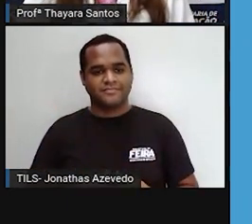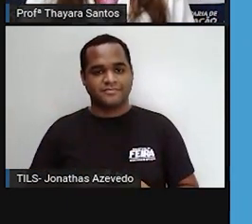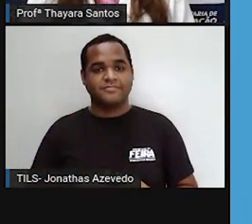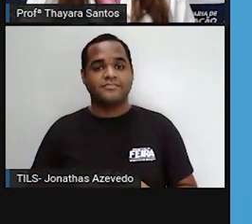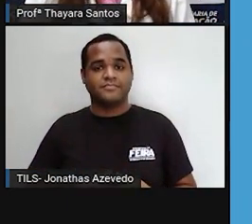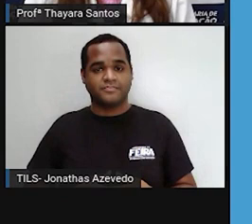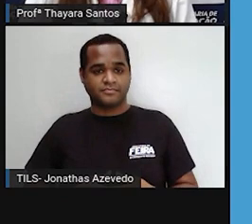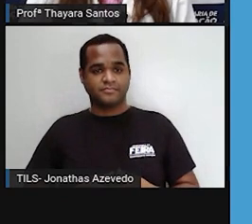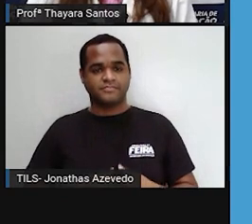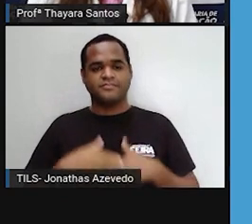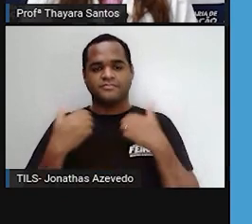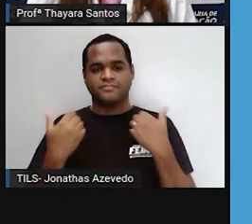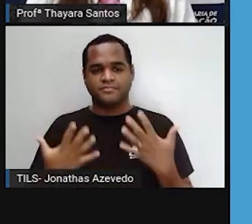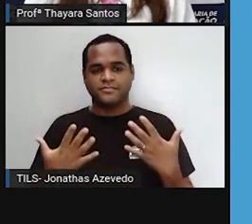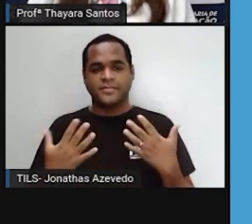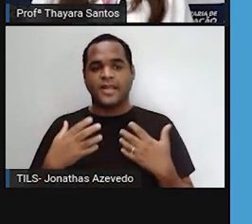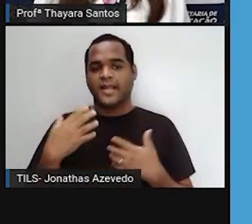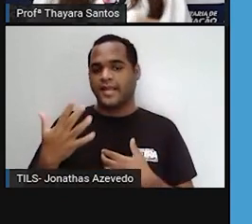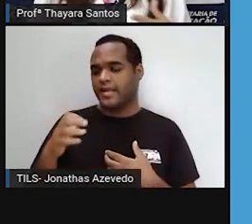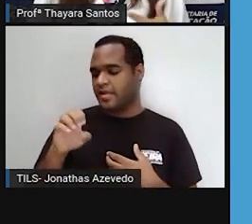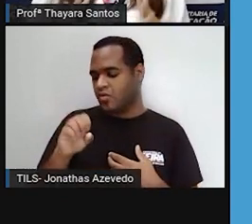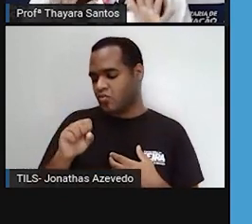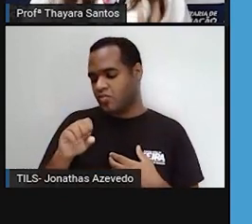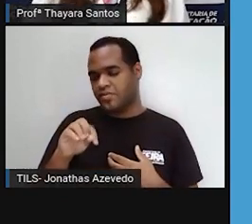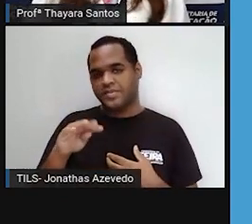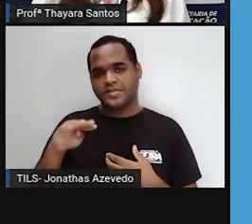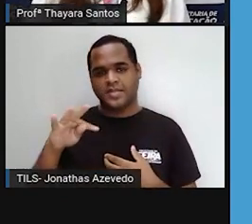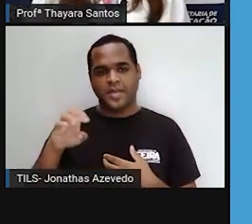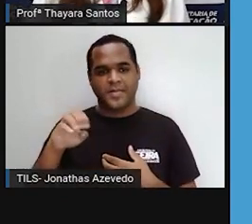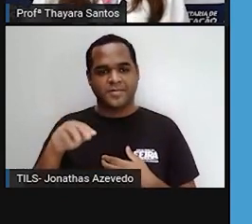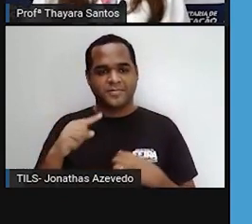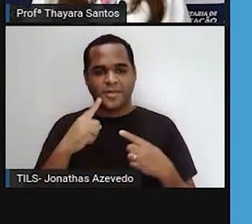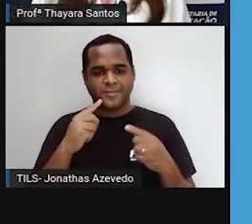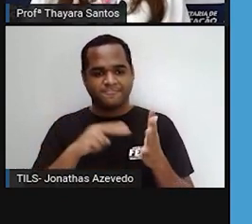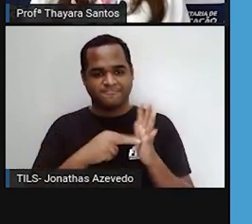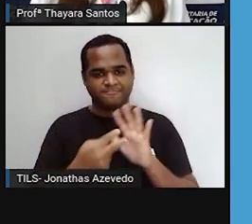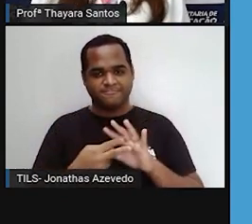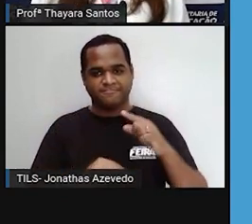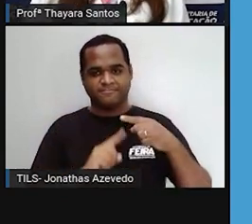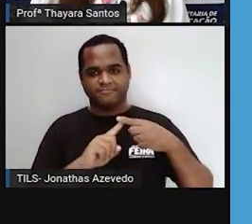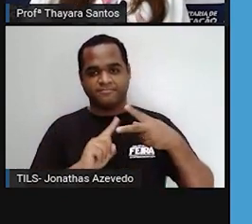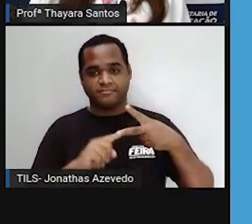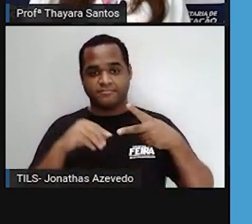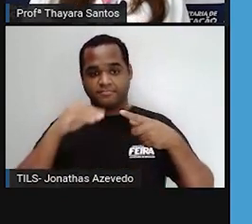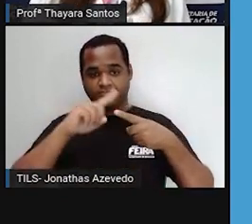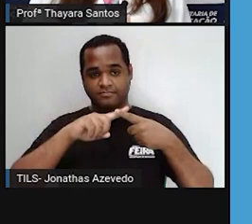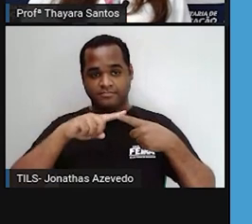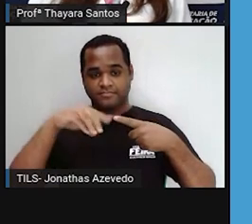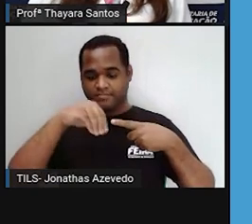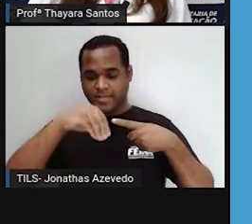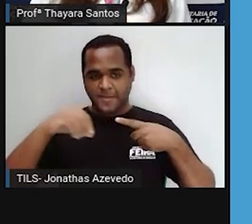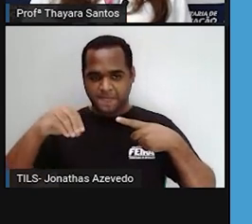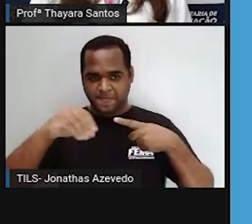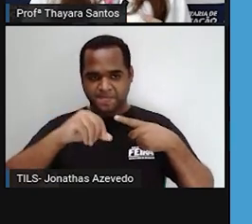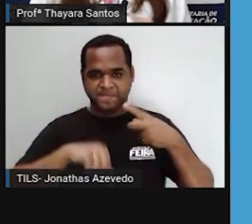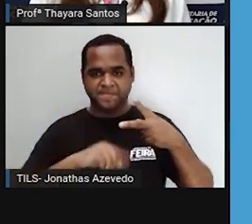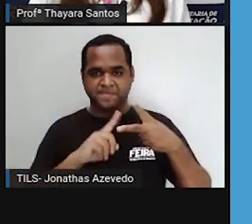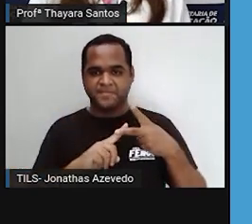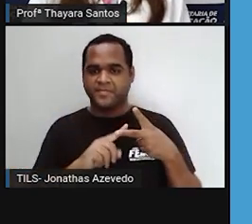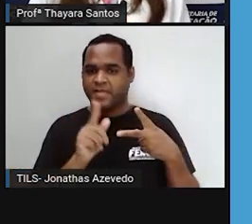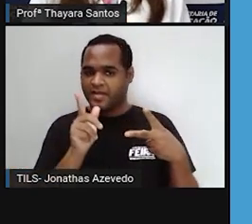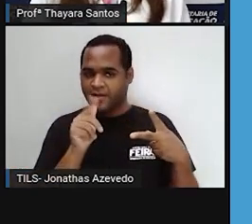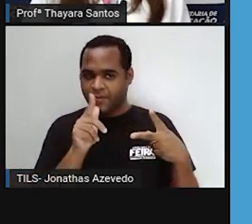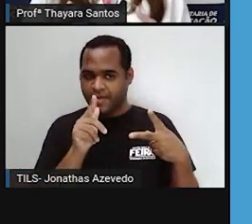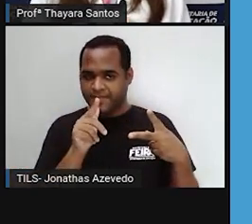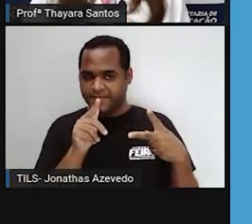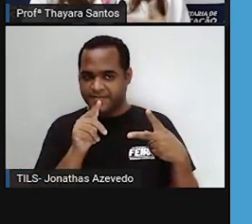E os ecossistemas, gente, eles podem ser classificados em três tipos. A gente tem os ecossistemas que são chamados de terrestres, a gente tem os